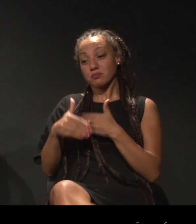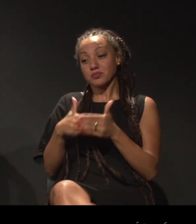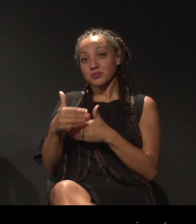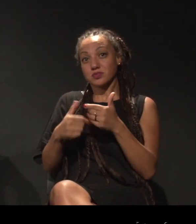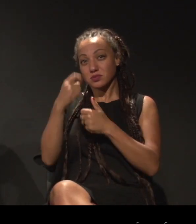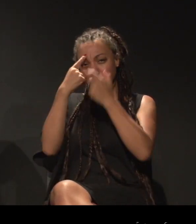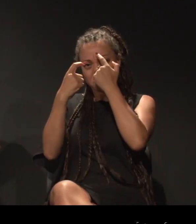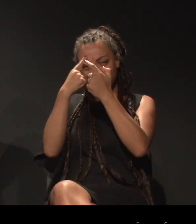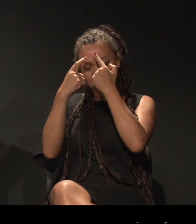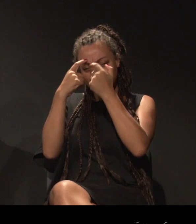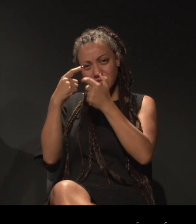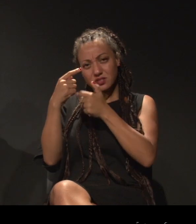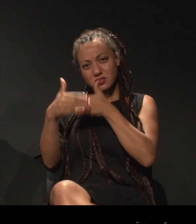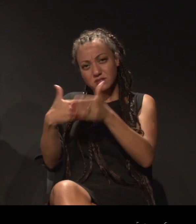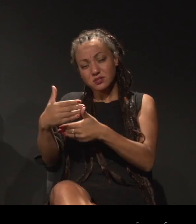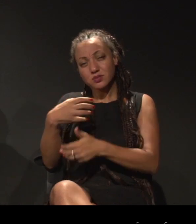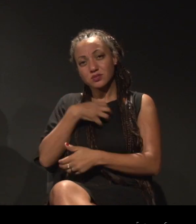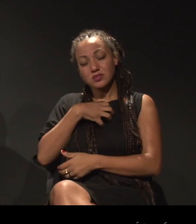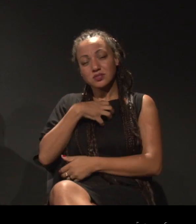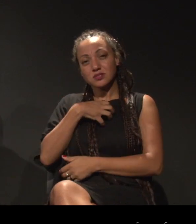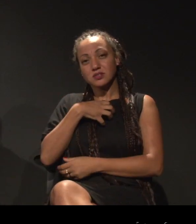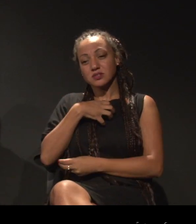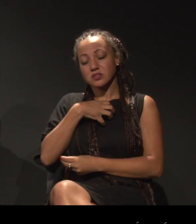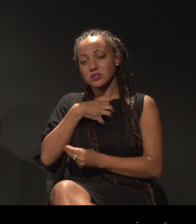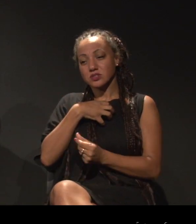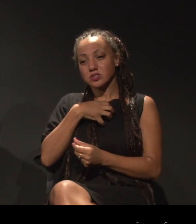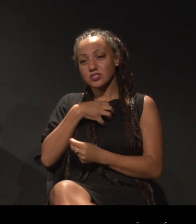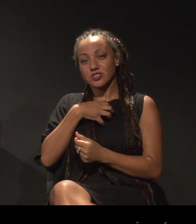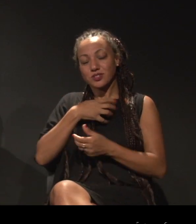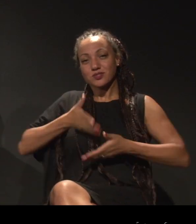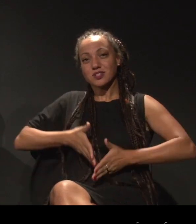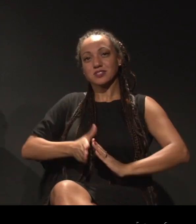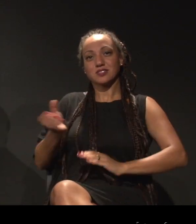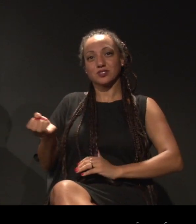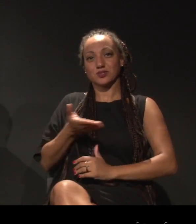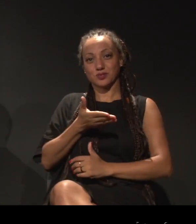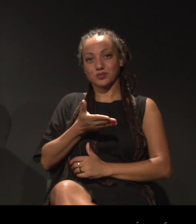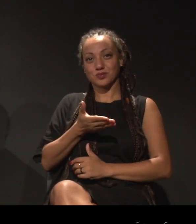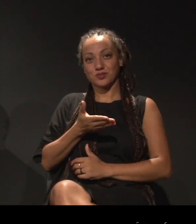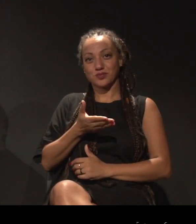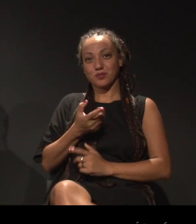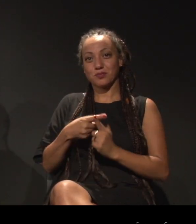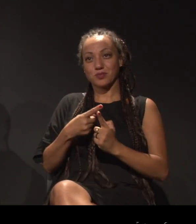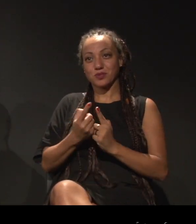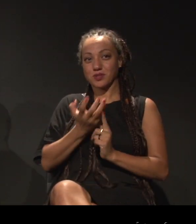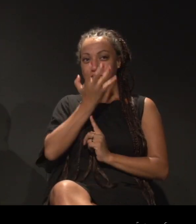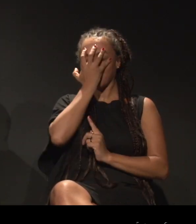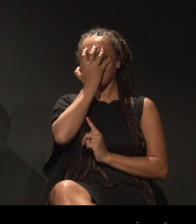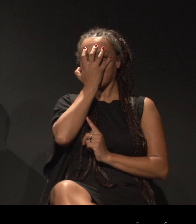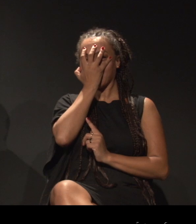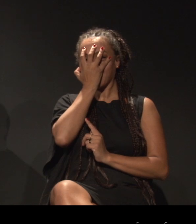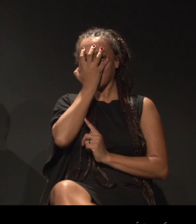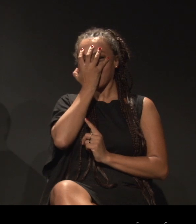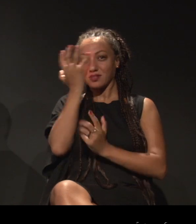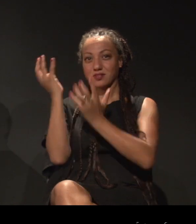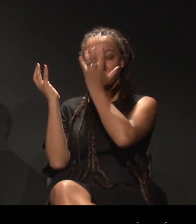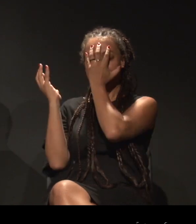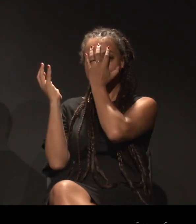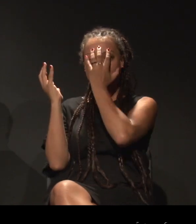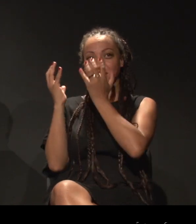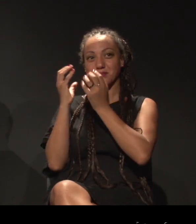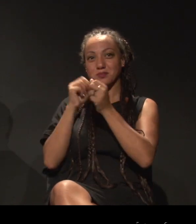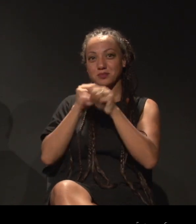em que eu me sinto nascendo novamente, porque você está com uma máscara dupla, enrolada